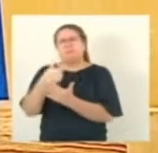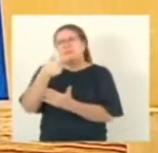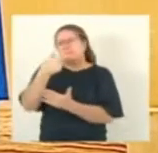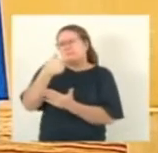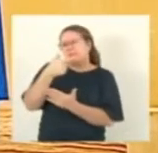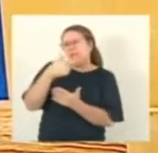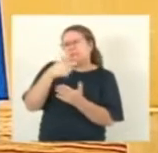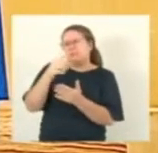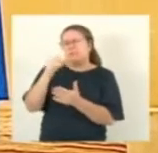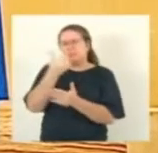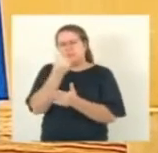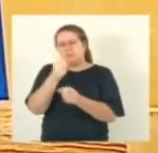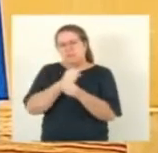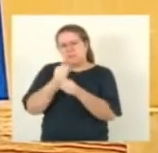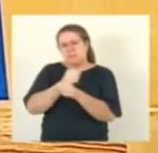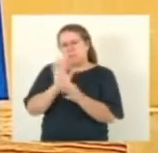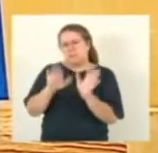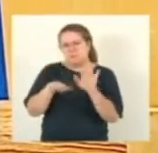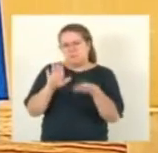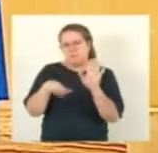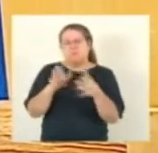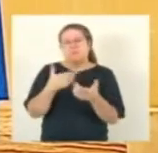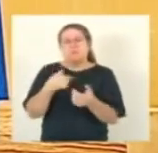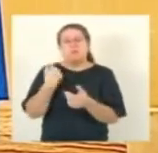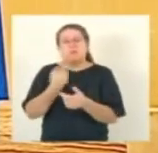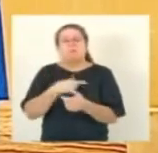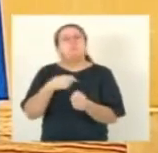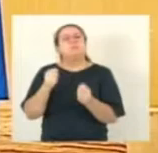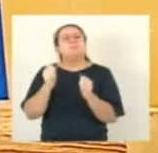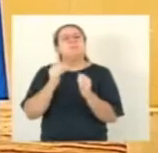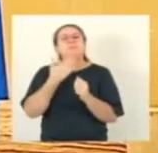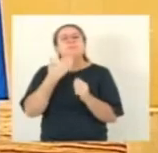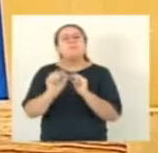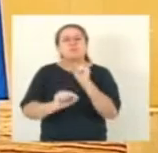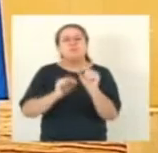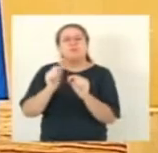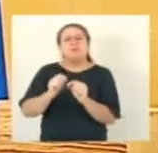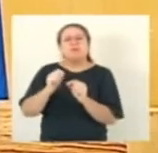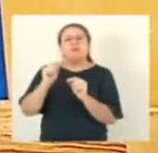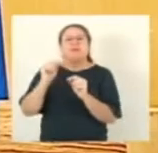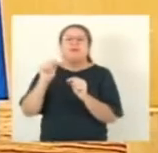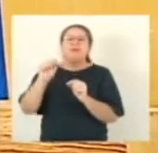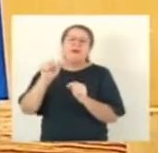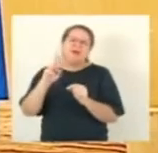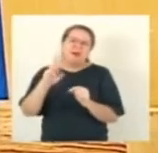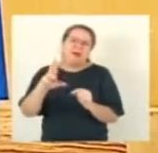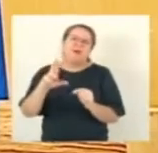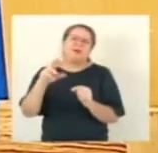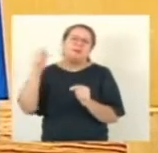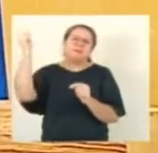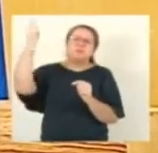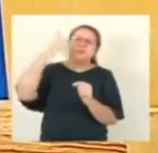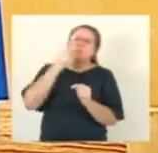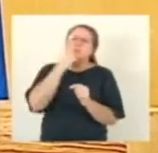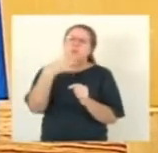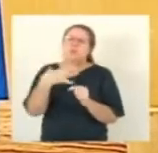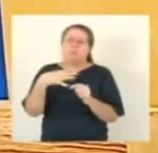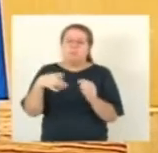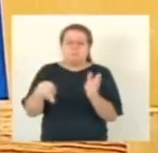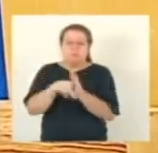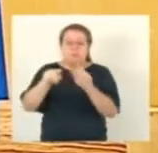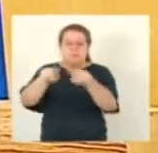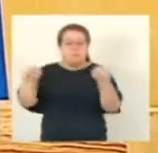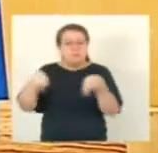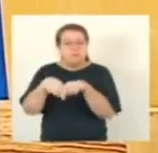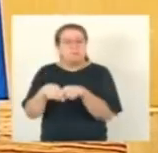anos atrás. Ali, a gente está pedindo, na climatização, em todas as salas de aula, que é o que toda escola pede, né, o